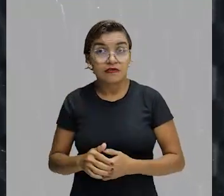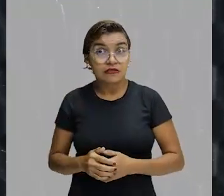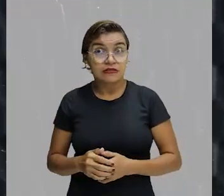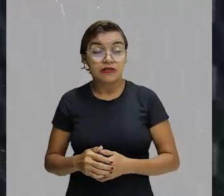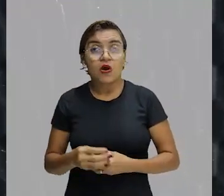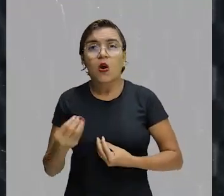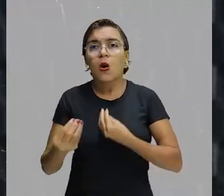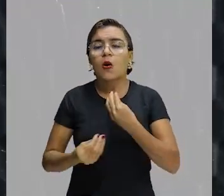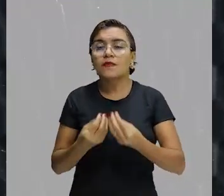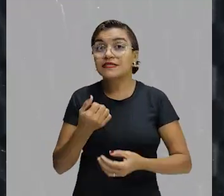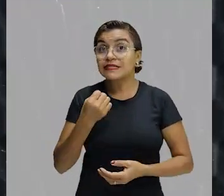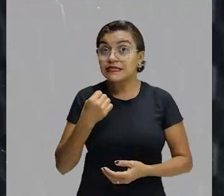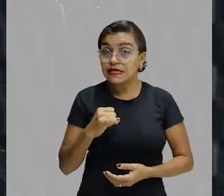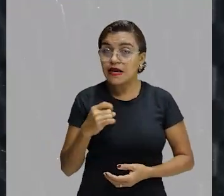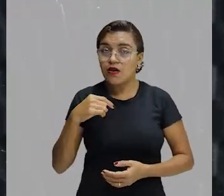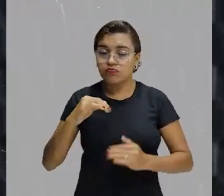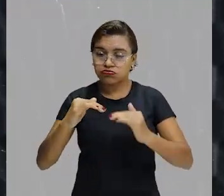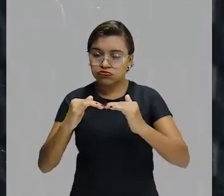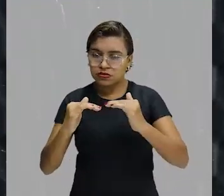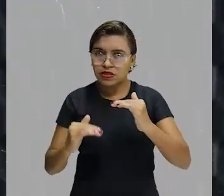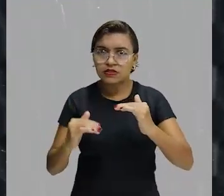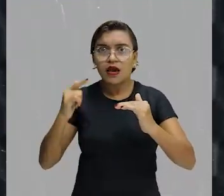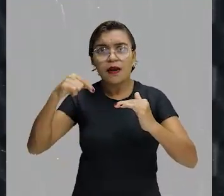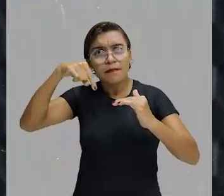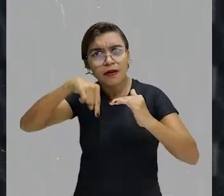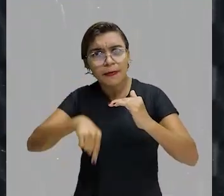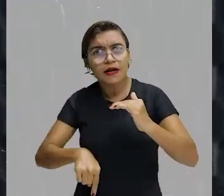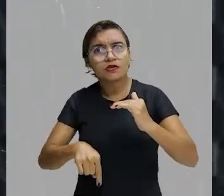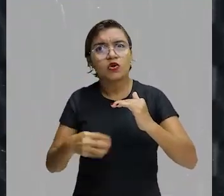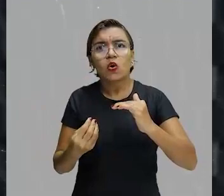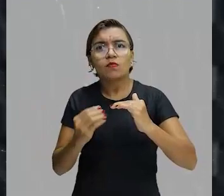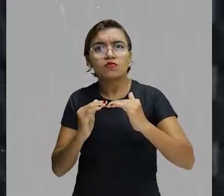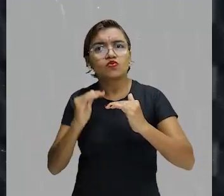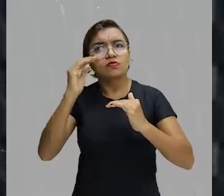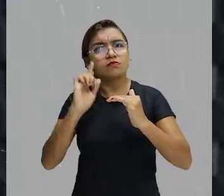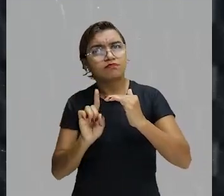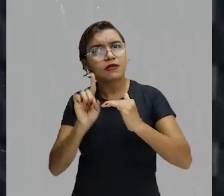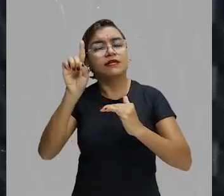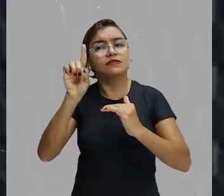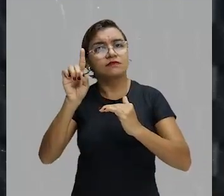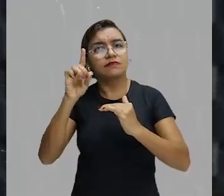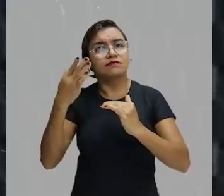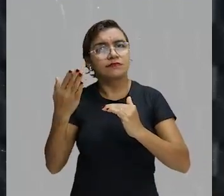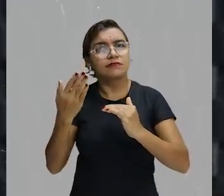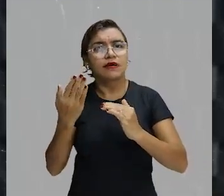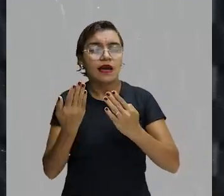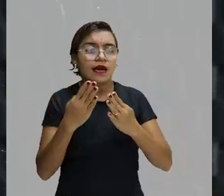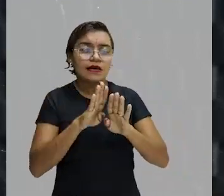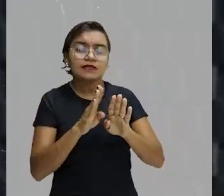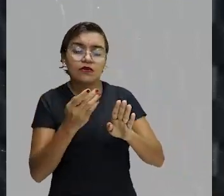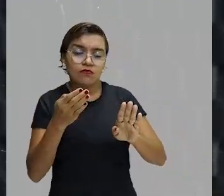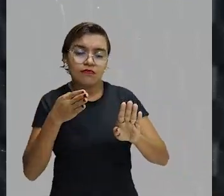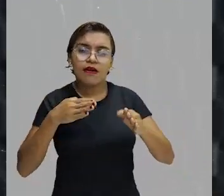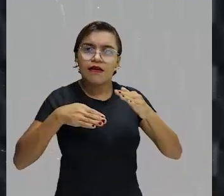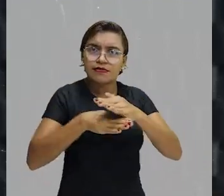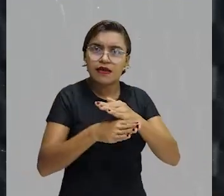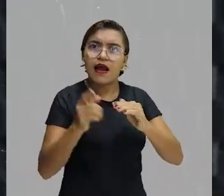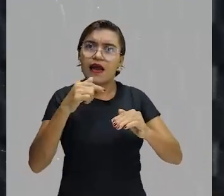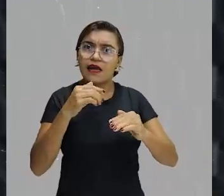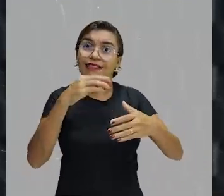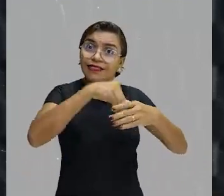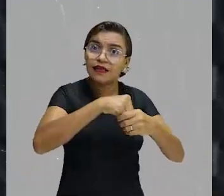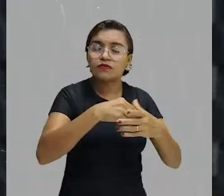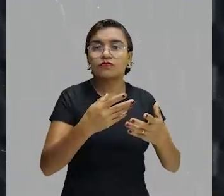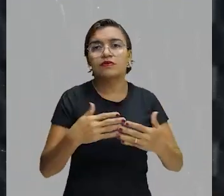vou descer, só pode ser para baixo. Se eu vou subir, só pode ser para cima. Se eu vou entrar, é lógico que é para dentro. Se a brisa